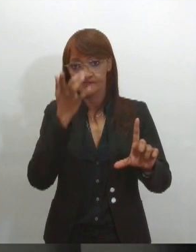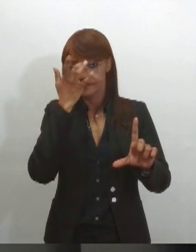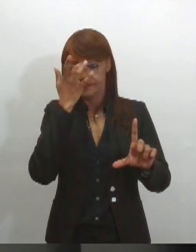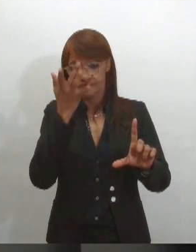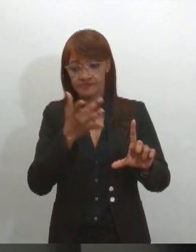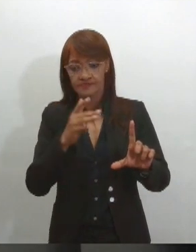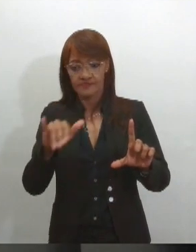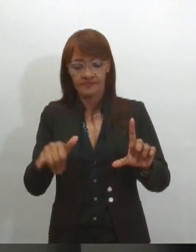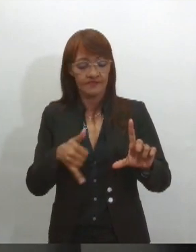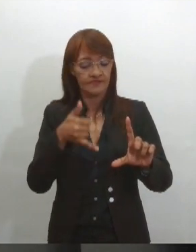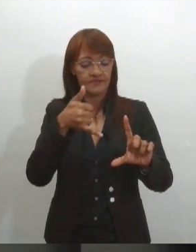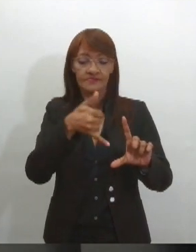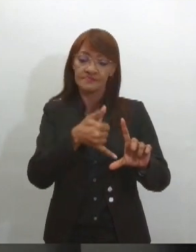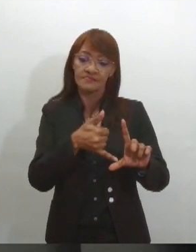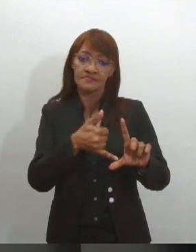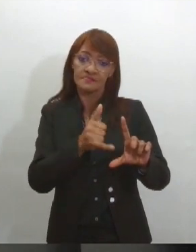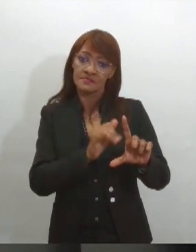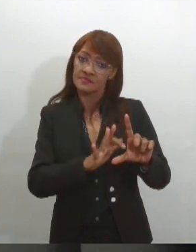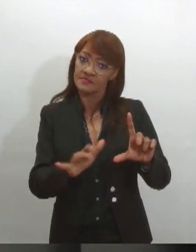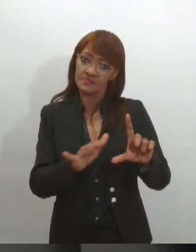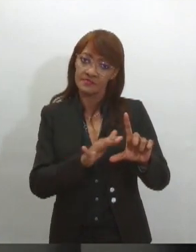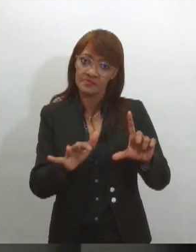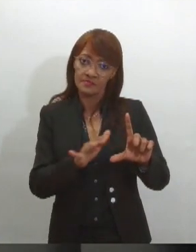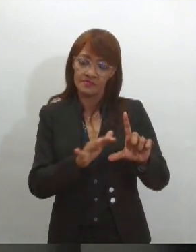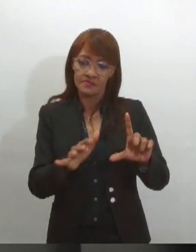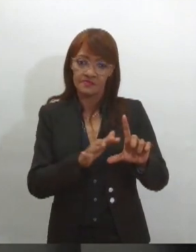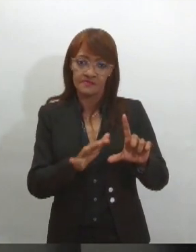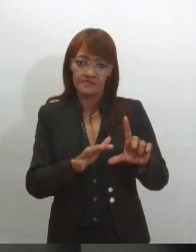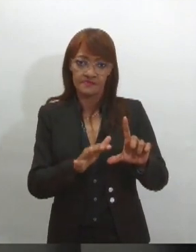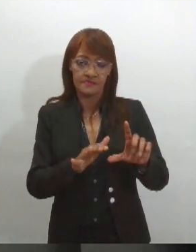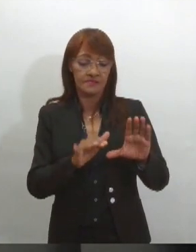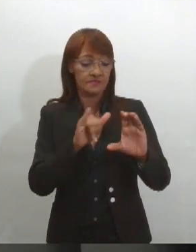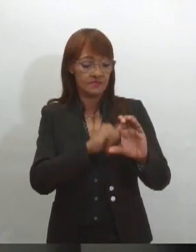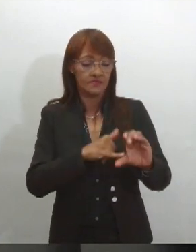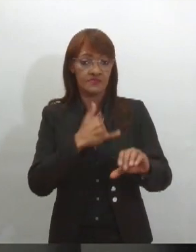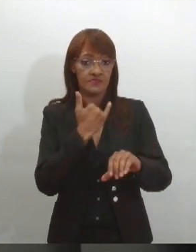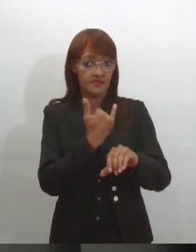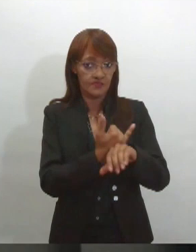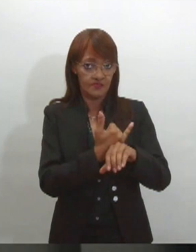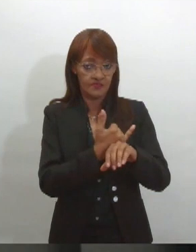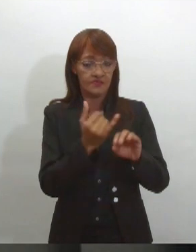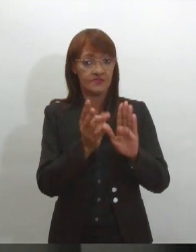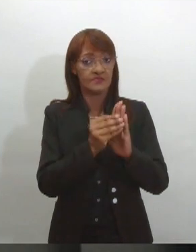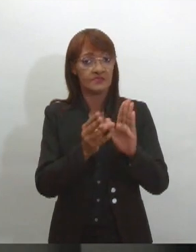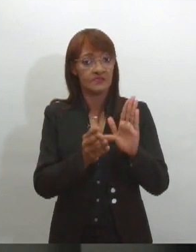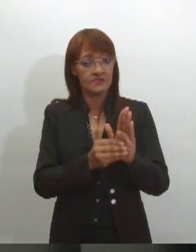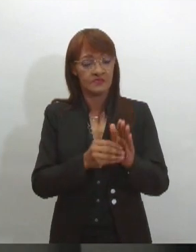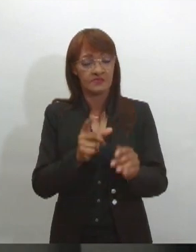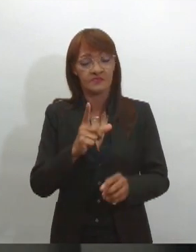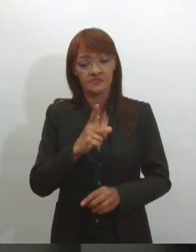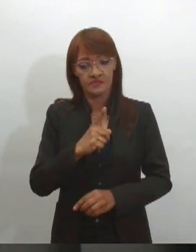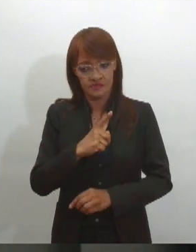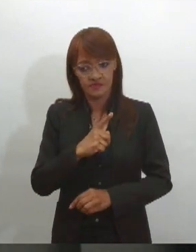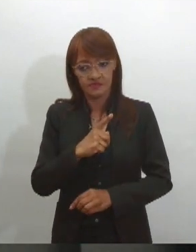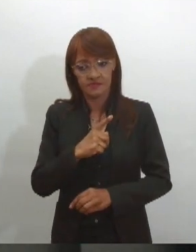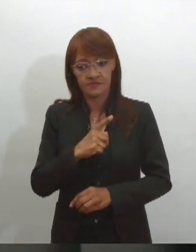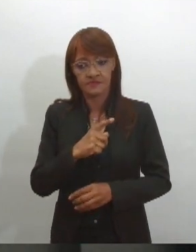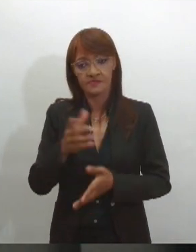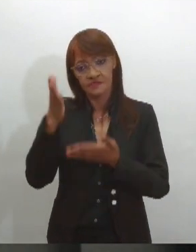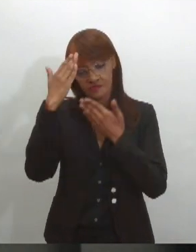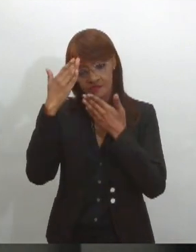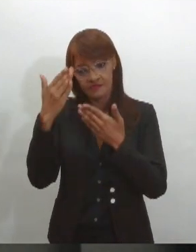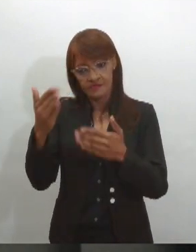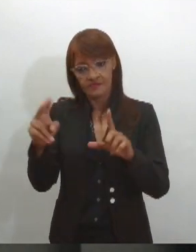Posiciona a câmera do seu celular no QR Code, localizado no canto inferior esquerdo da tela e será direcionado. Obrigada pela sua companhia.